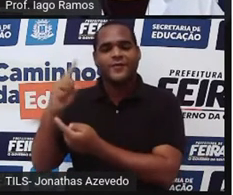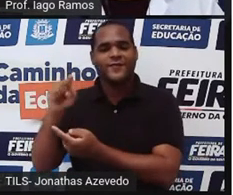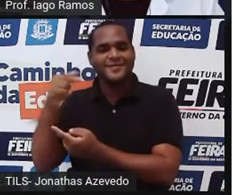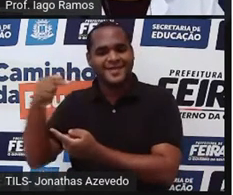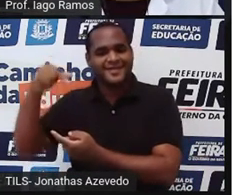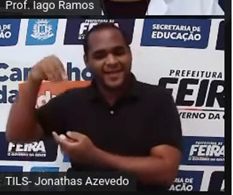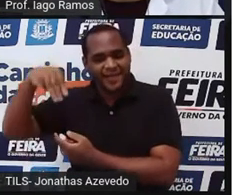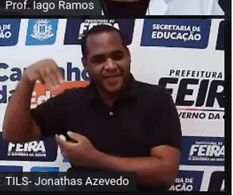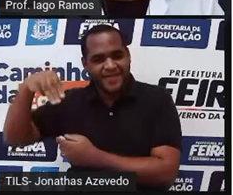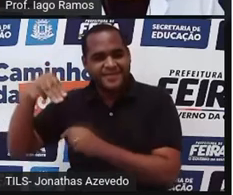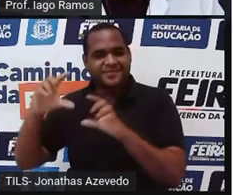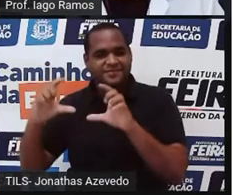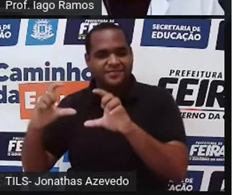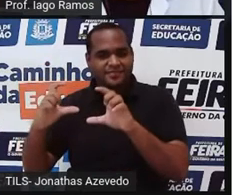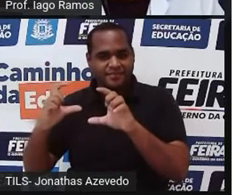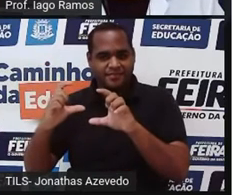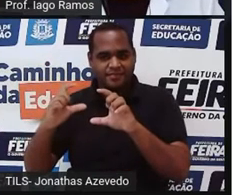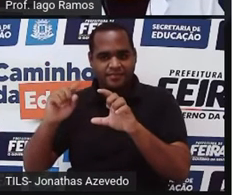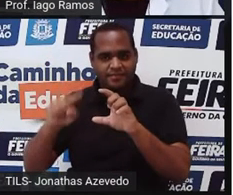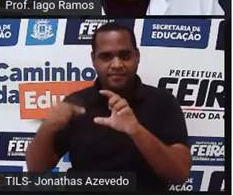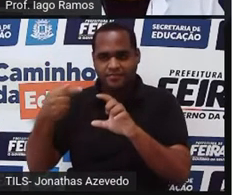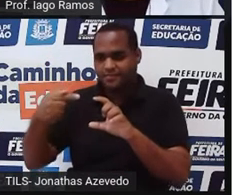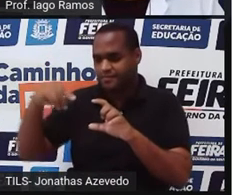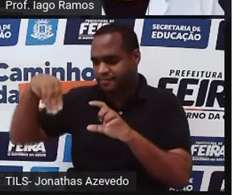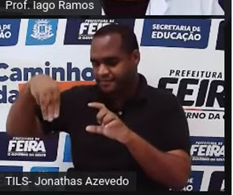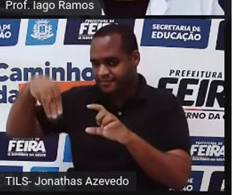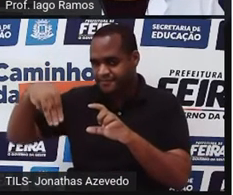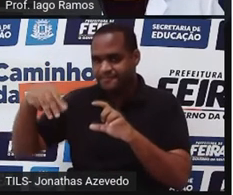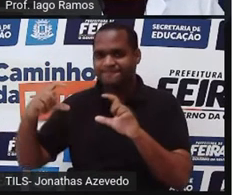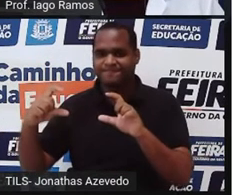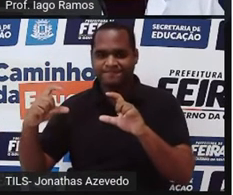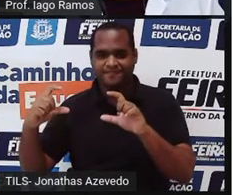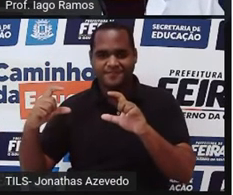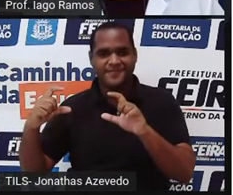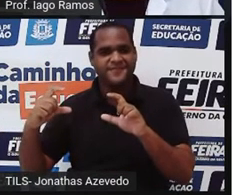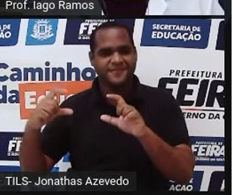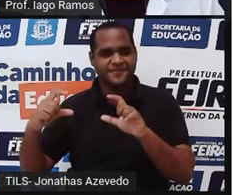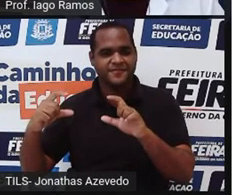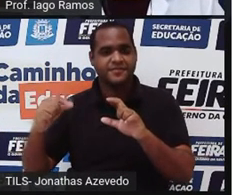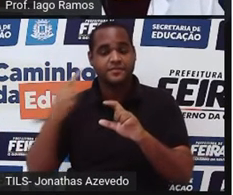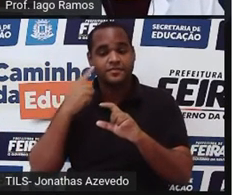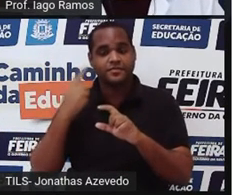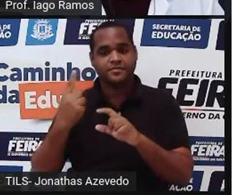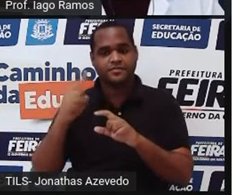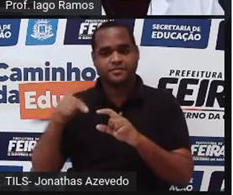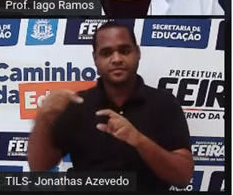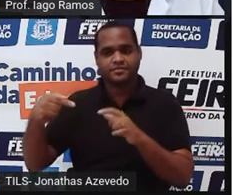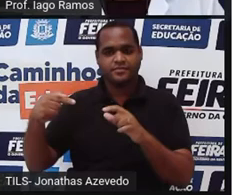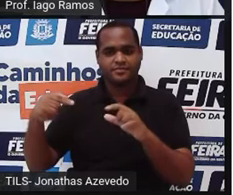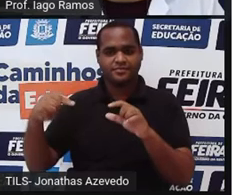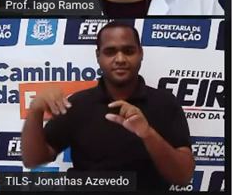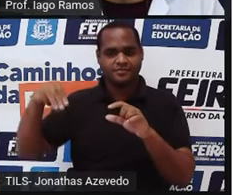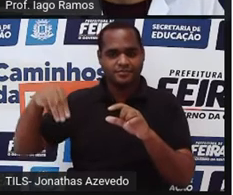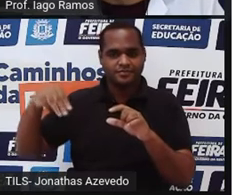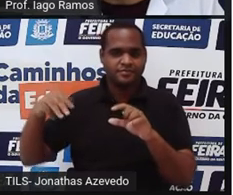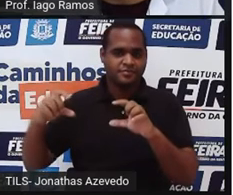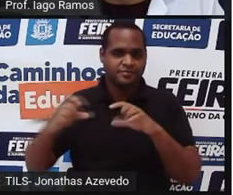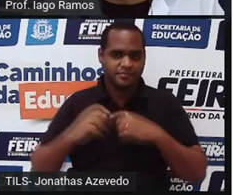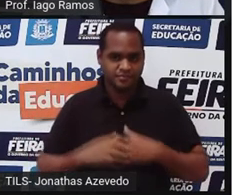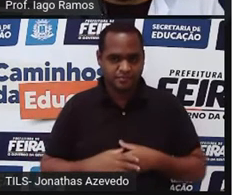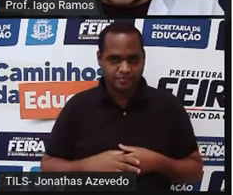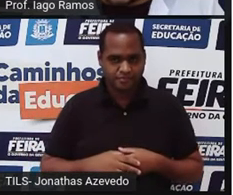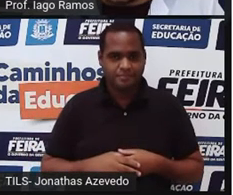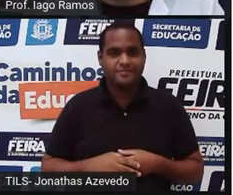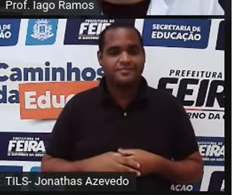Entre parênteses, 1 módulo e 7 décimos é 1,7. 1